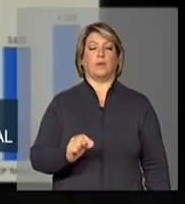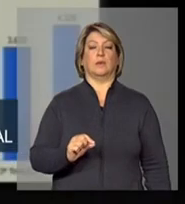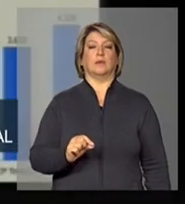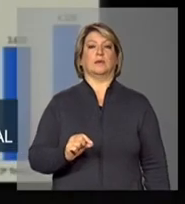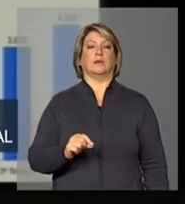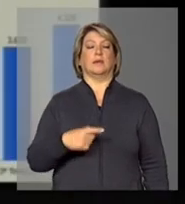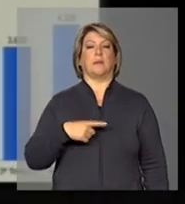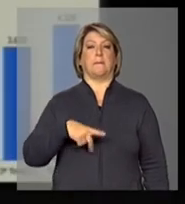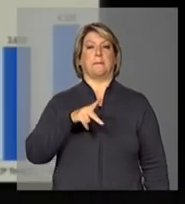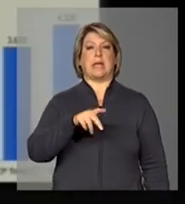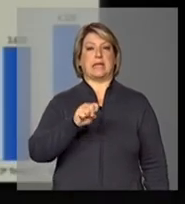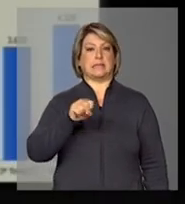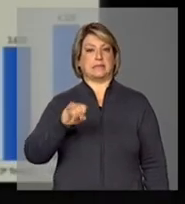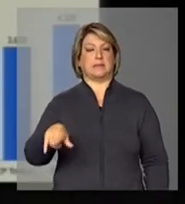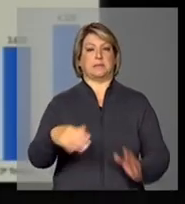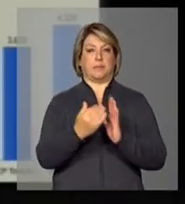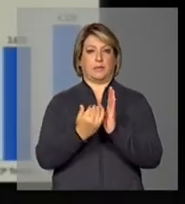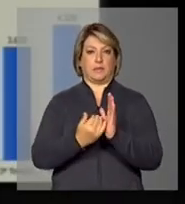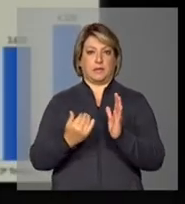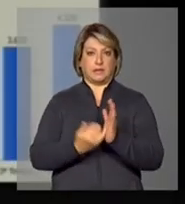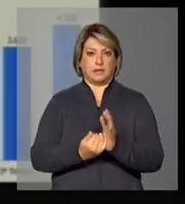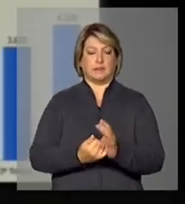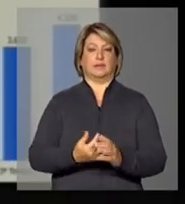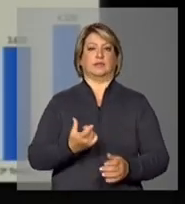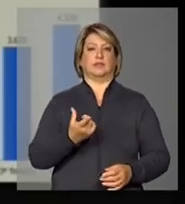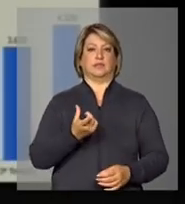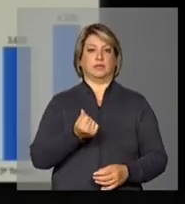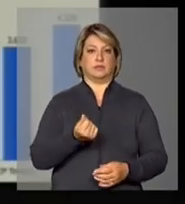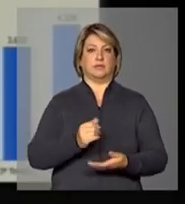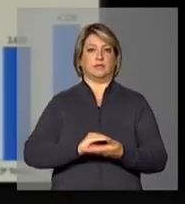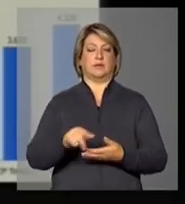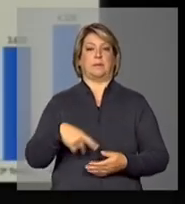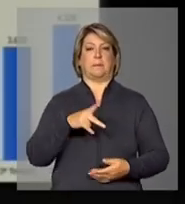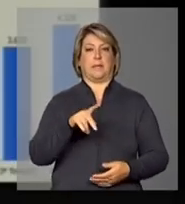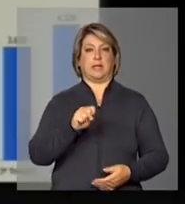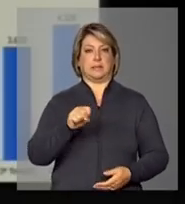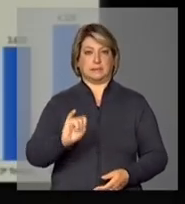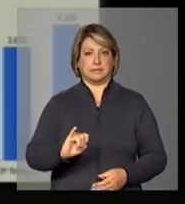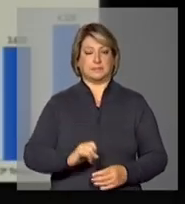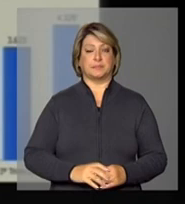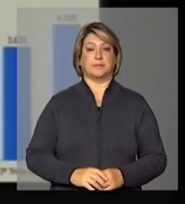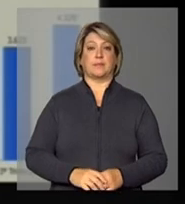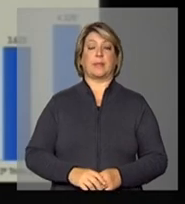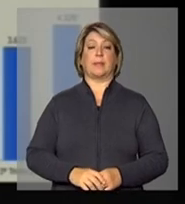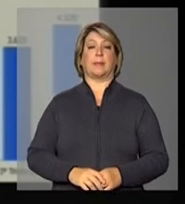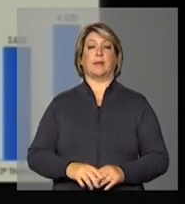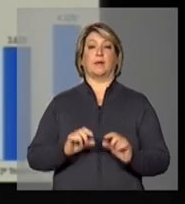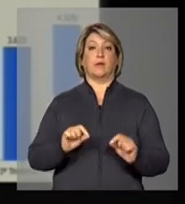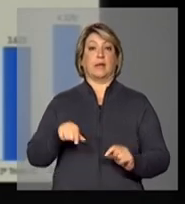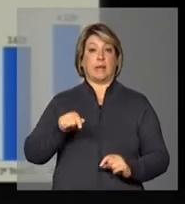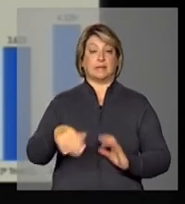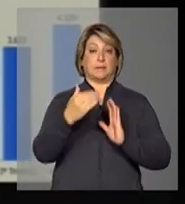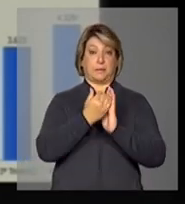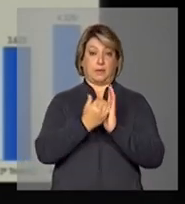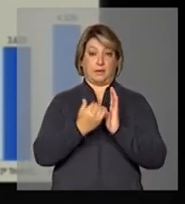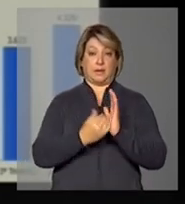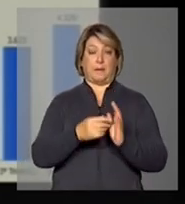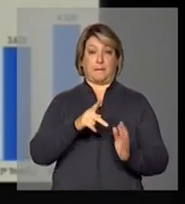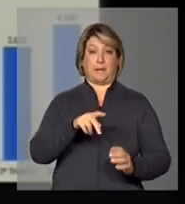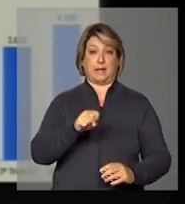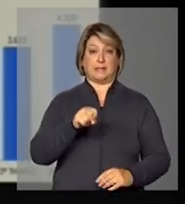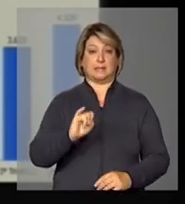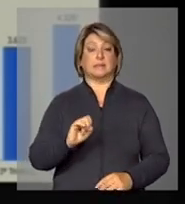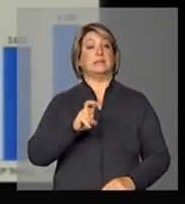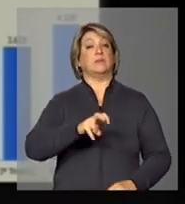PSI através das linhas Finame e PSI sendo que do programa PSI 57